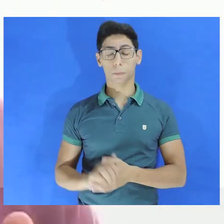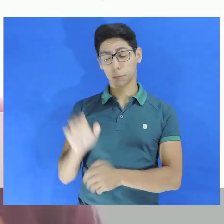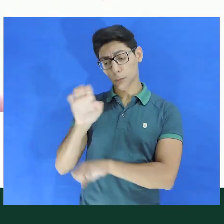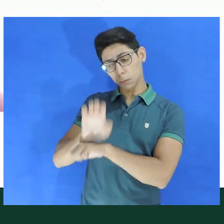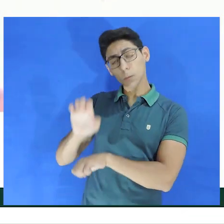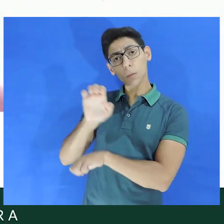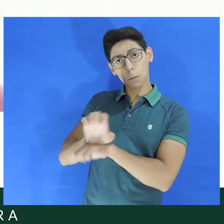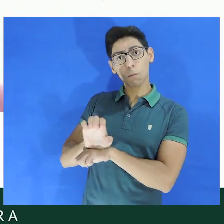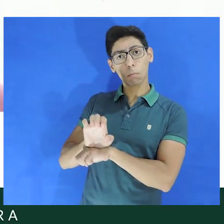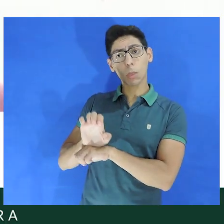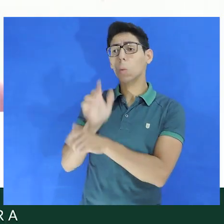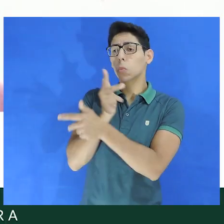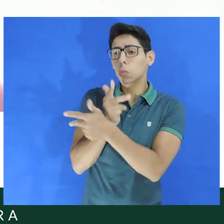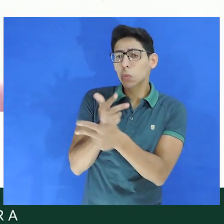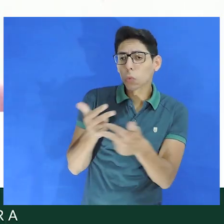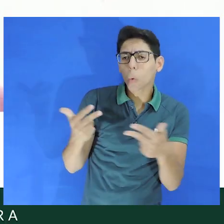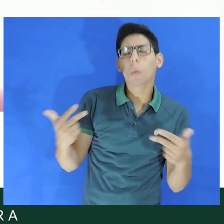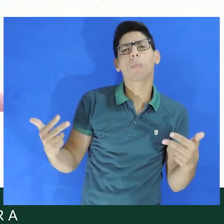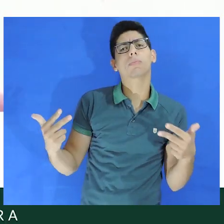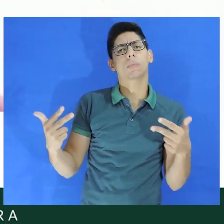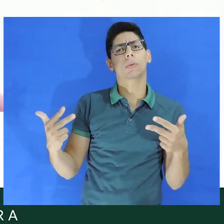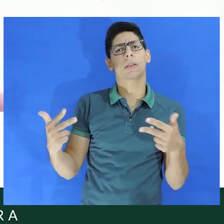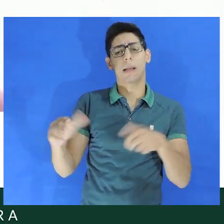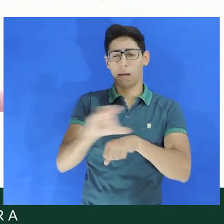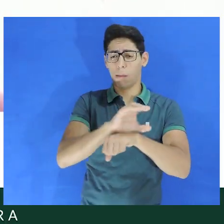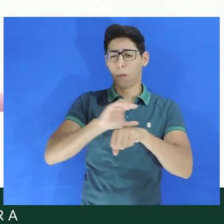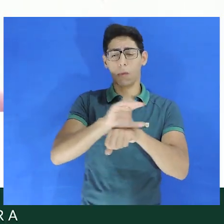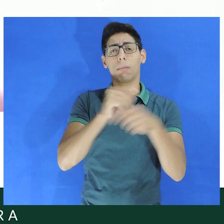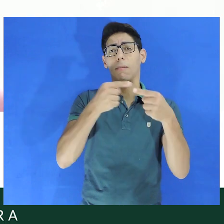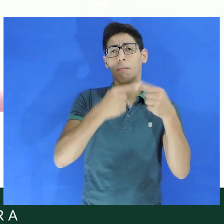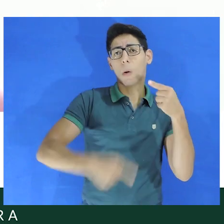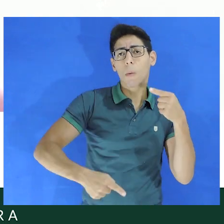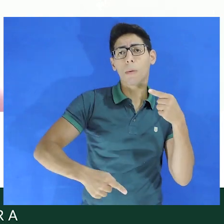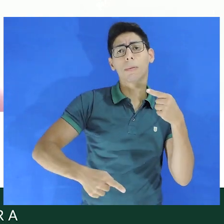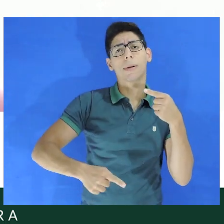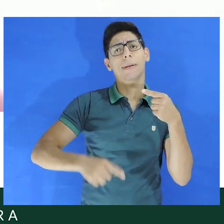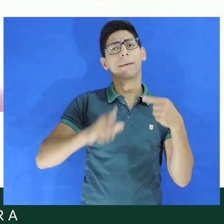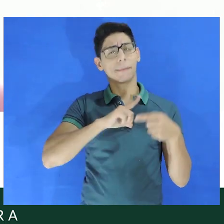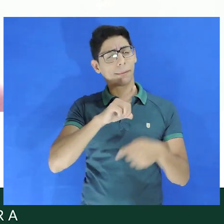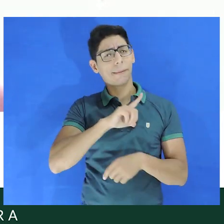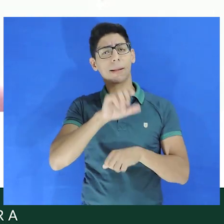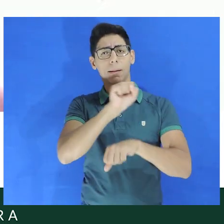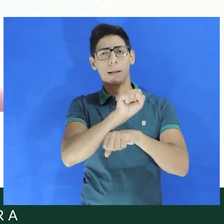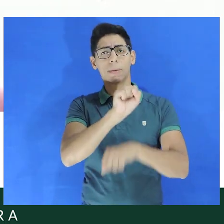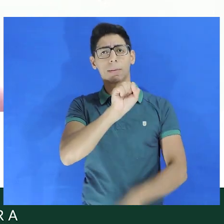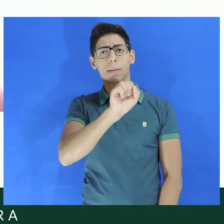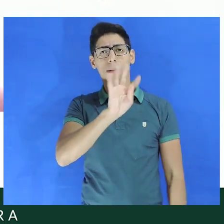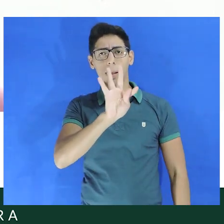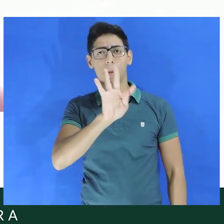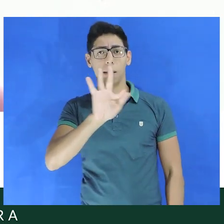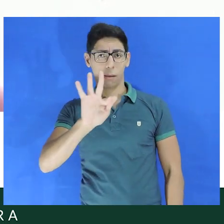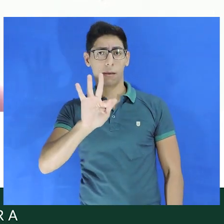O Estado de coisas inconstitucionais assumido pelo STF na